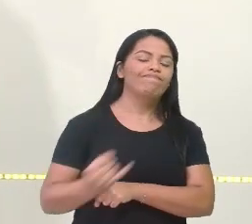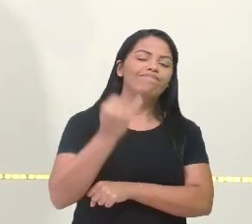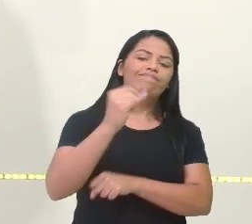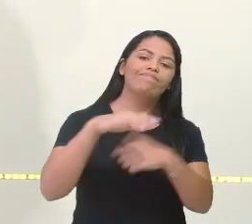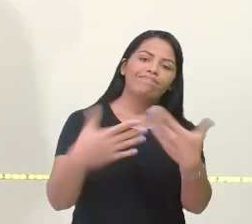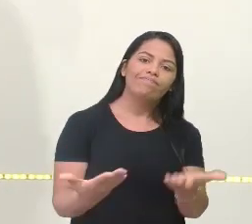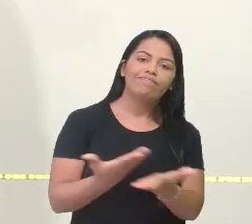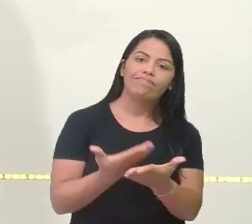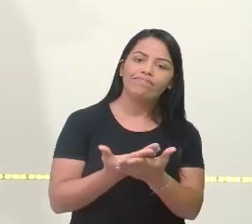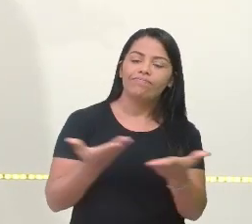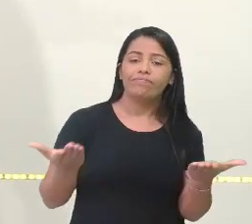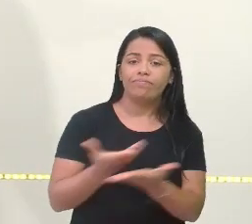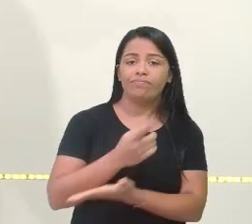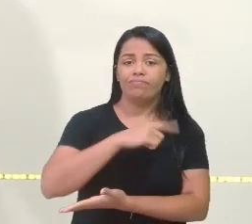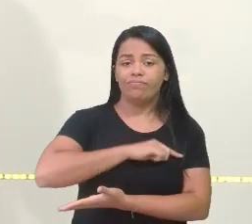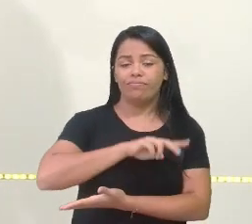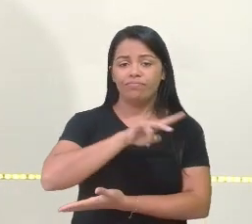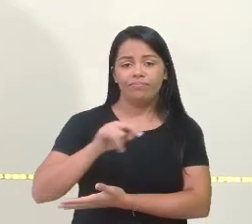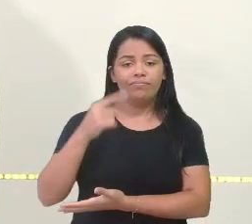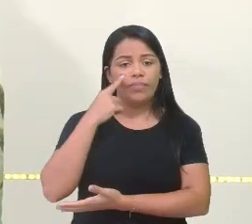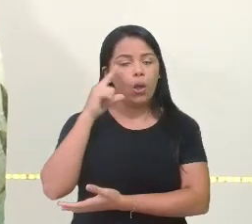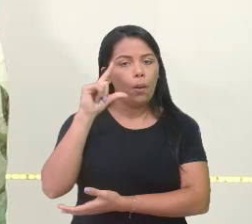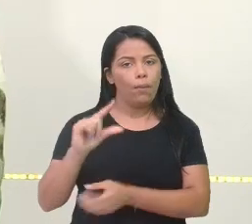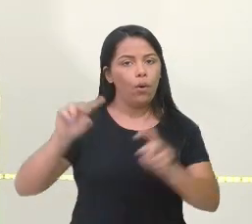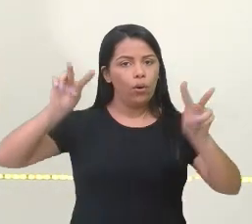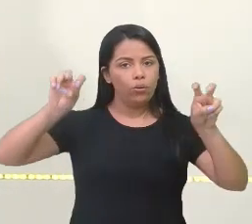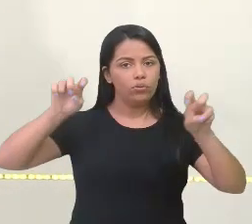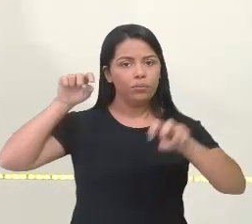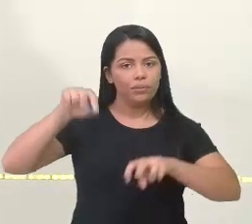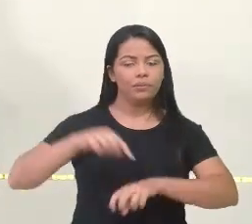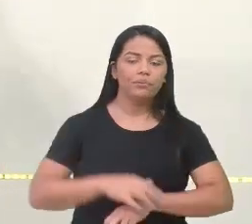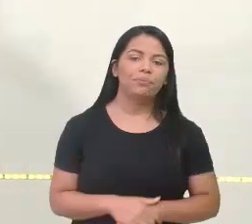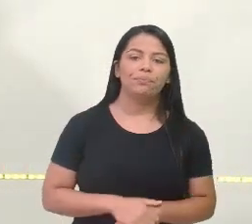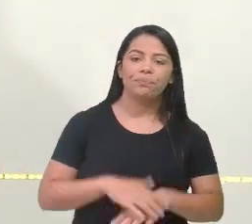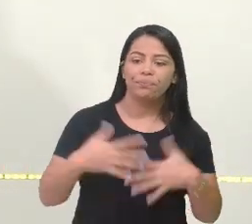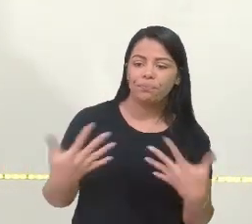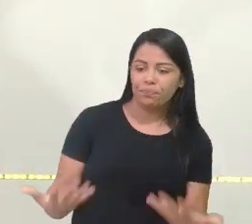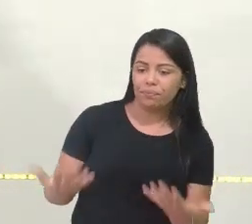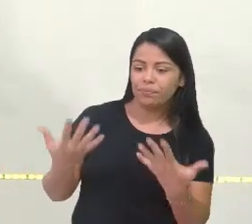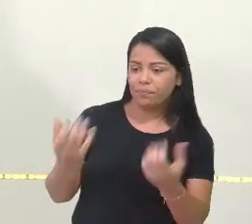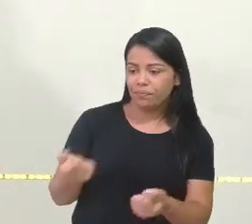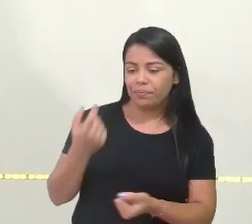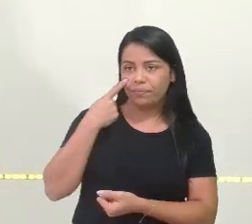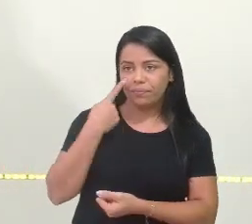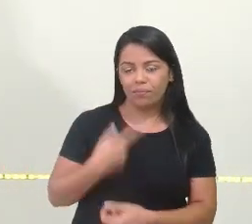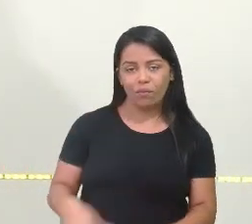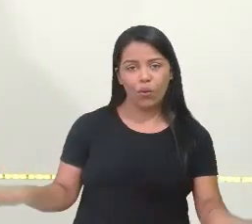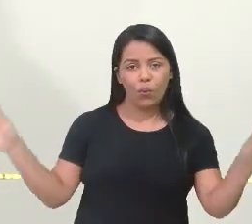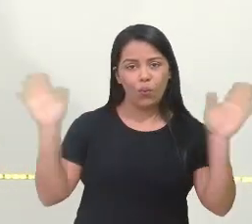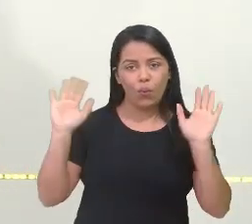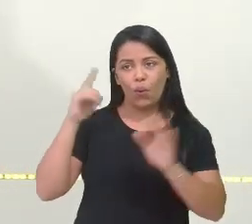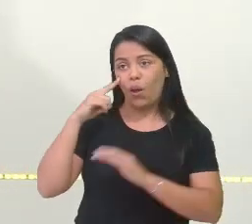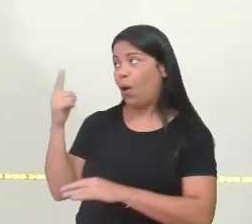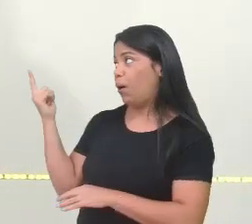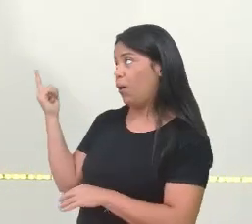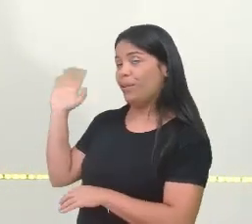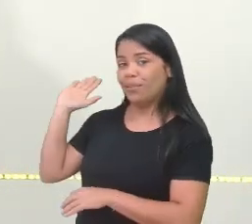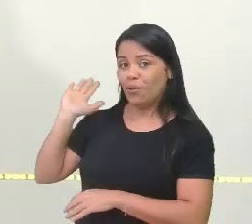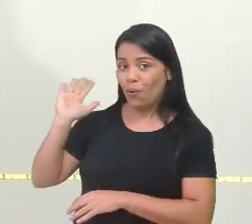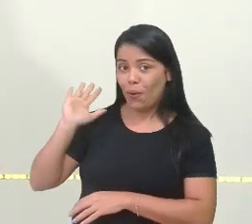aula de hoje vamos ver um pouquinho aqui sobre isso. Então, vamos lá, dando um olá aí para vocês, né?